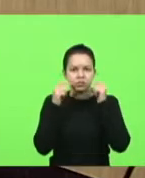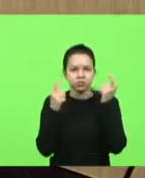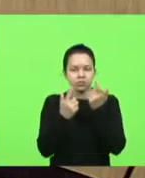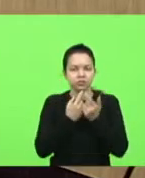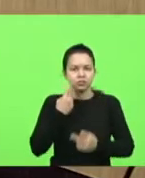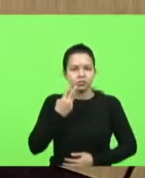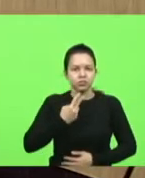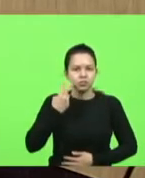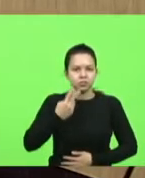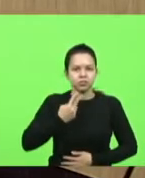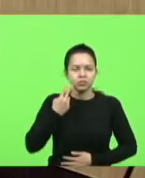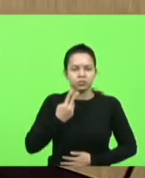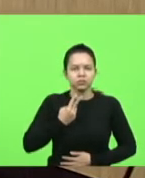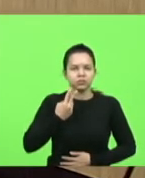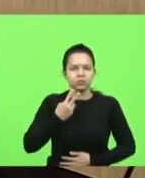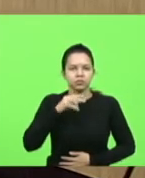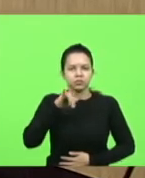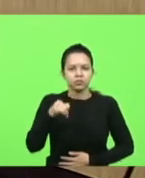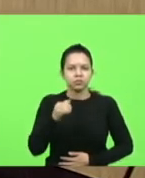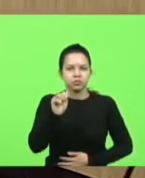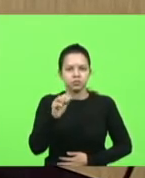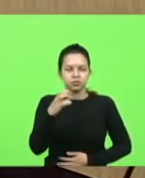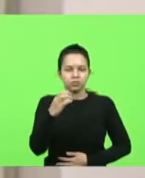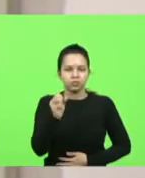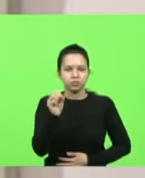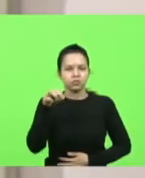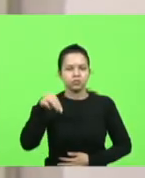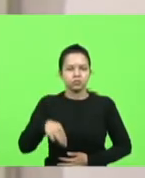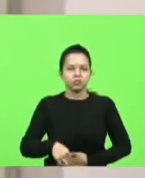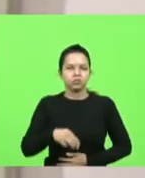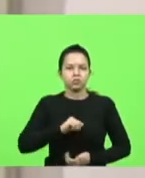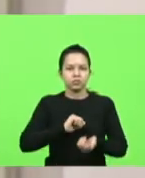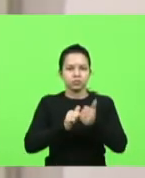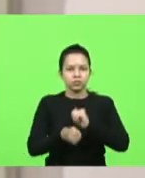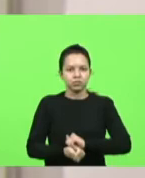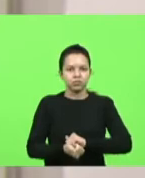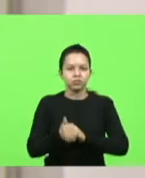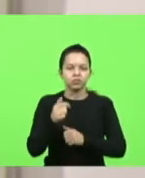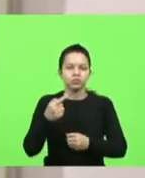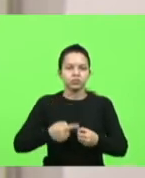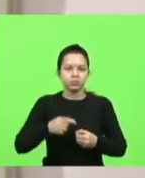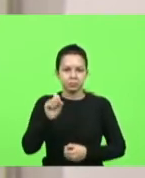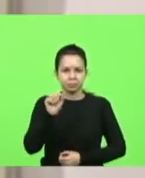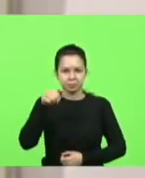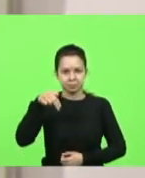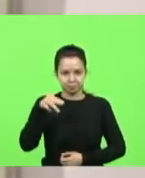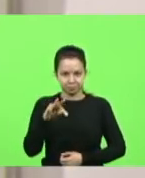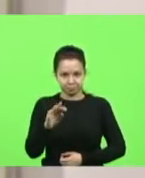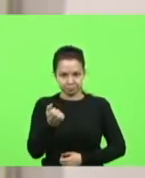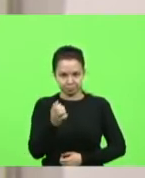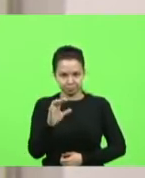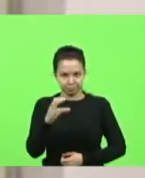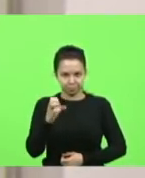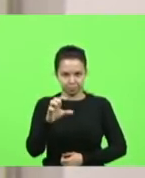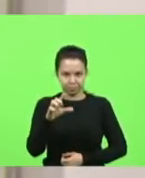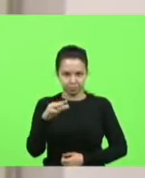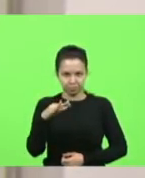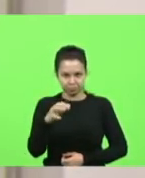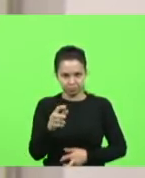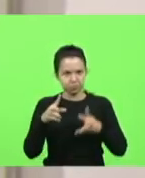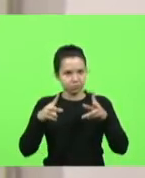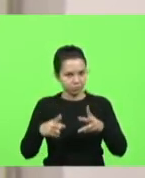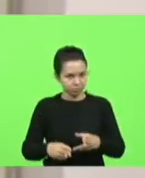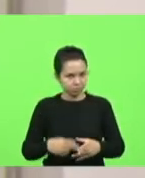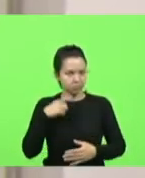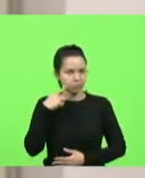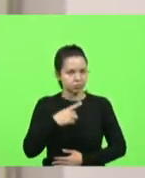vereador Jackson do Esporte vereador de Santa Cecília da mesma forma que a deputada Ana fez a presença